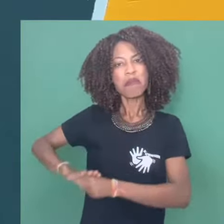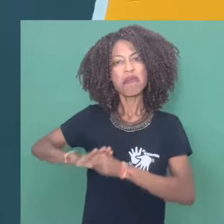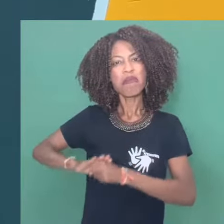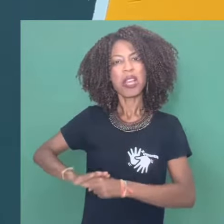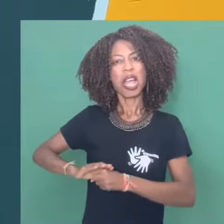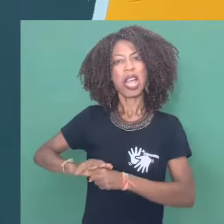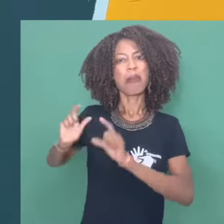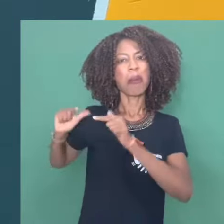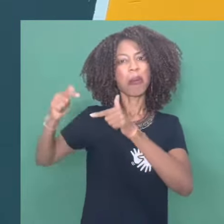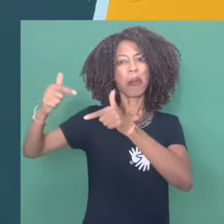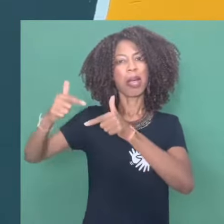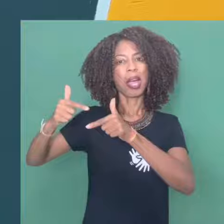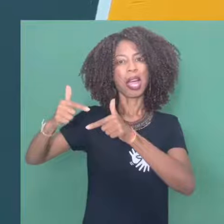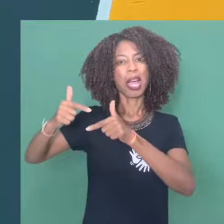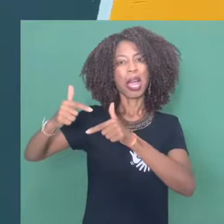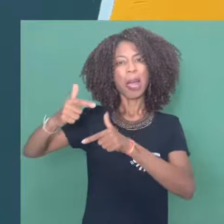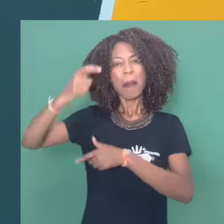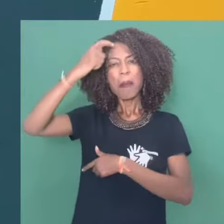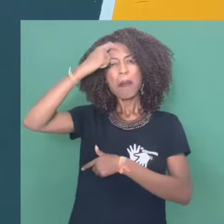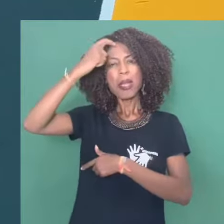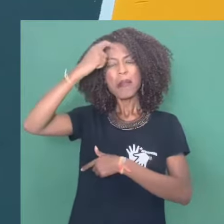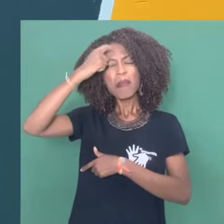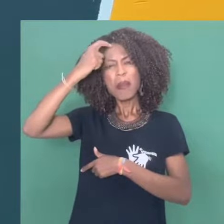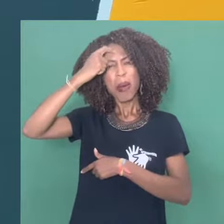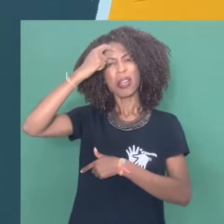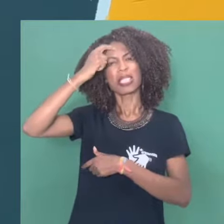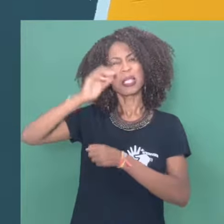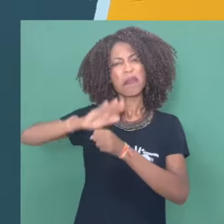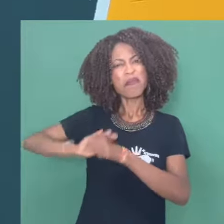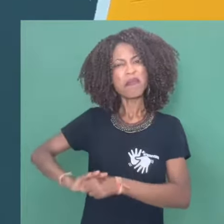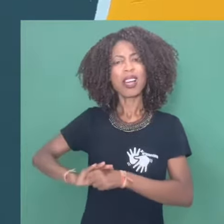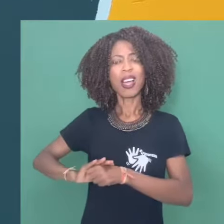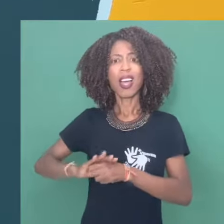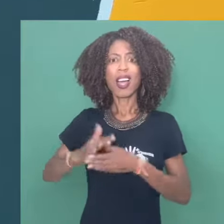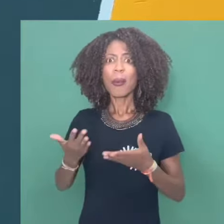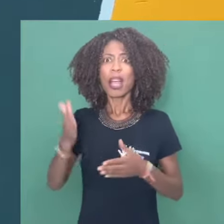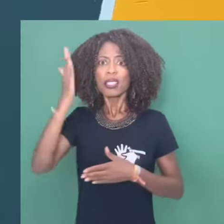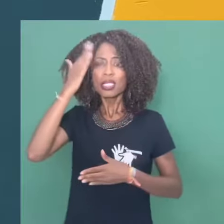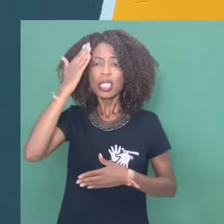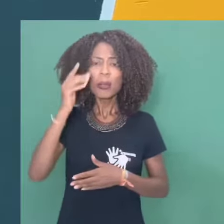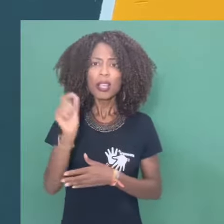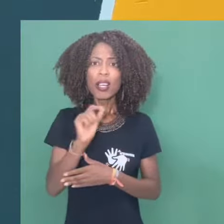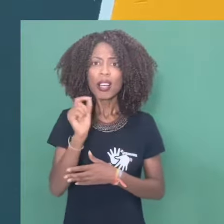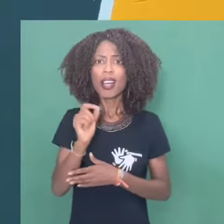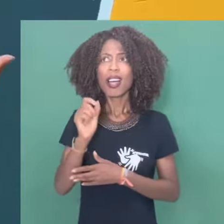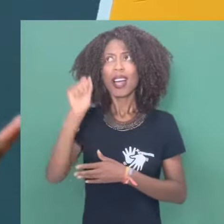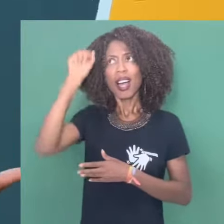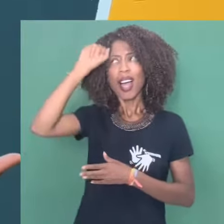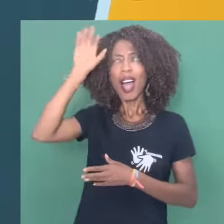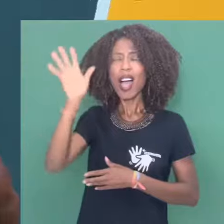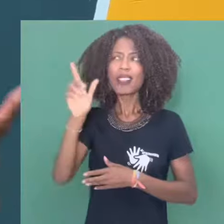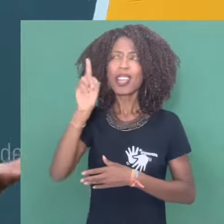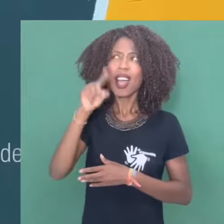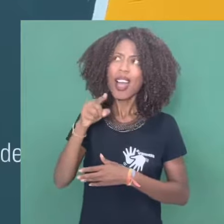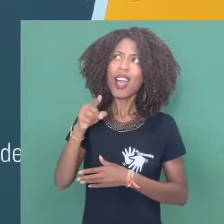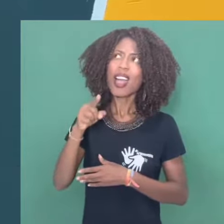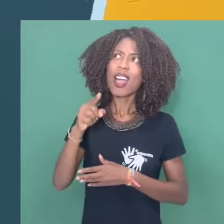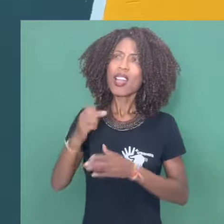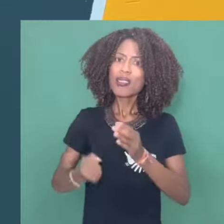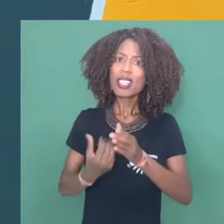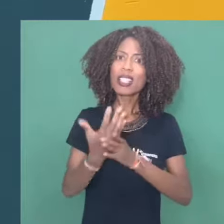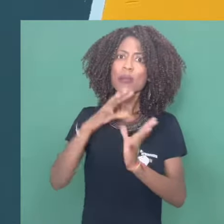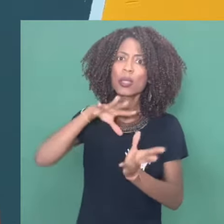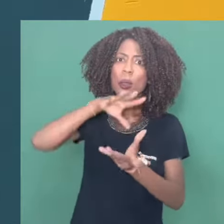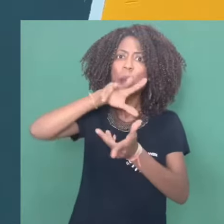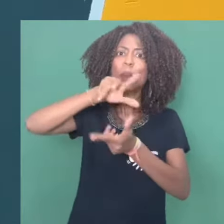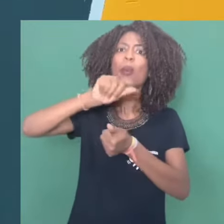histórica, memórias ancestrais de subserviência. Entretanto, sabia que o continente africano era o berço da humanidade,